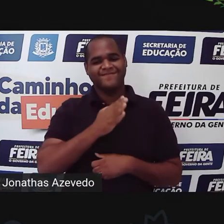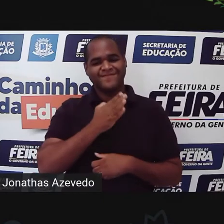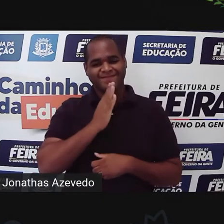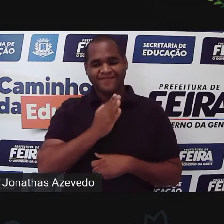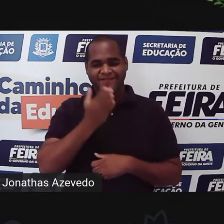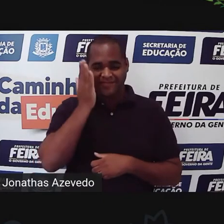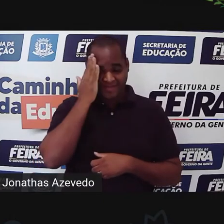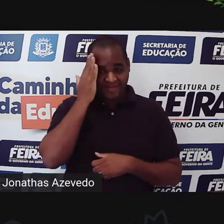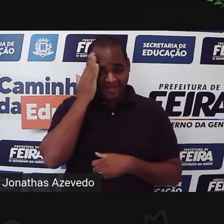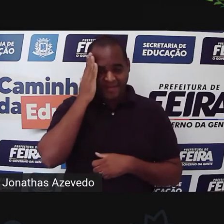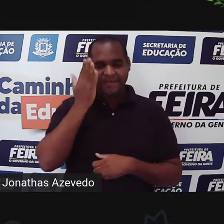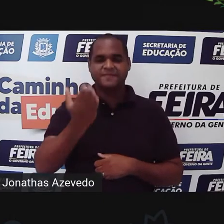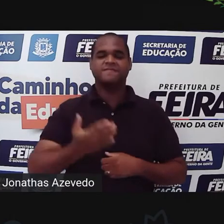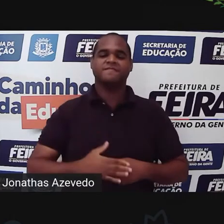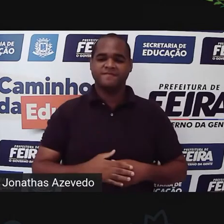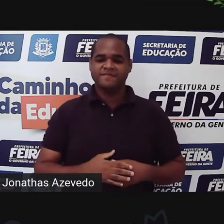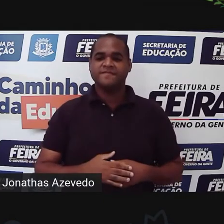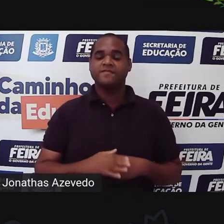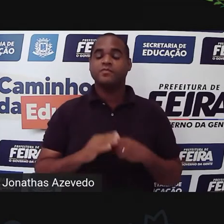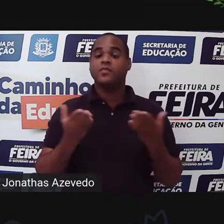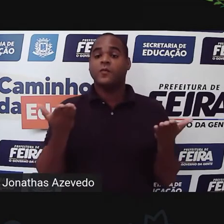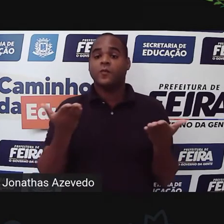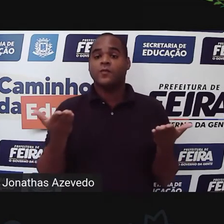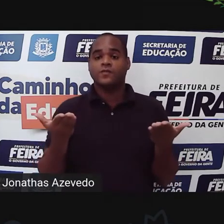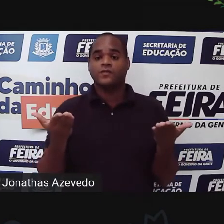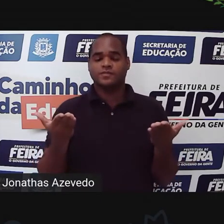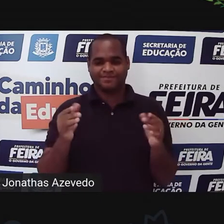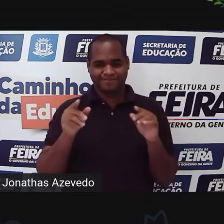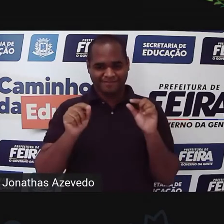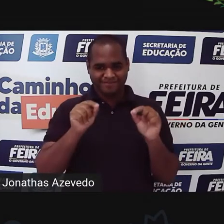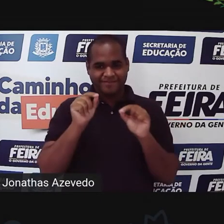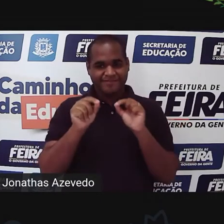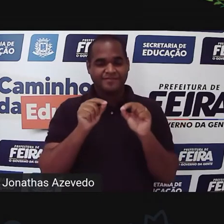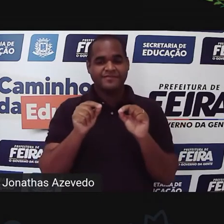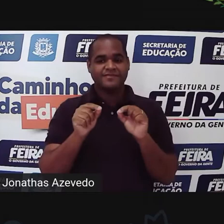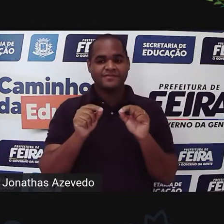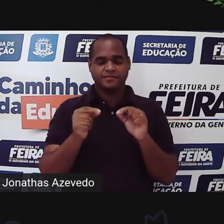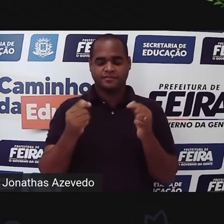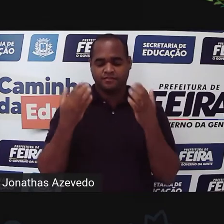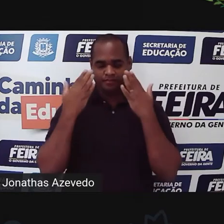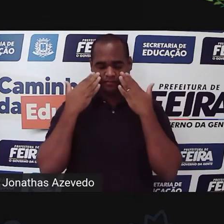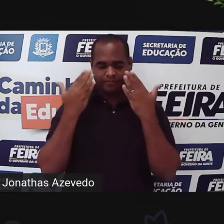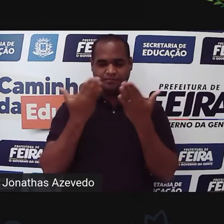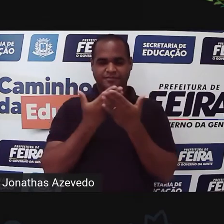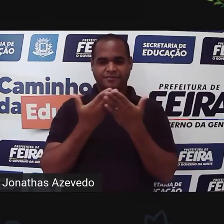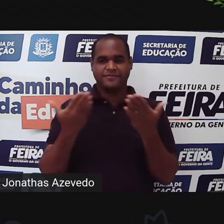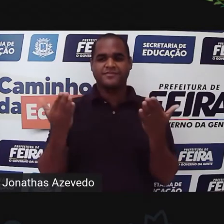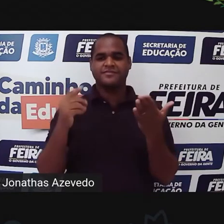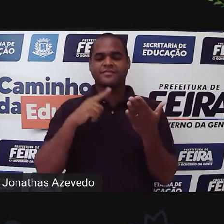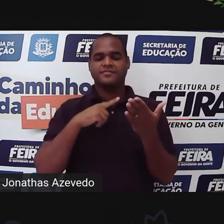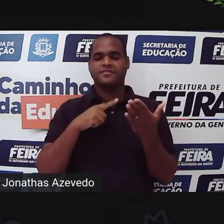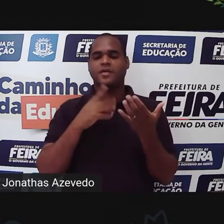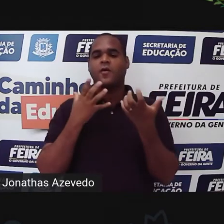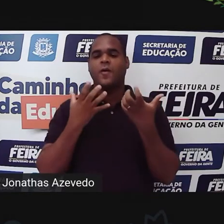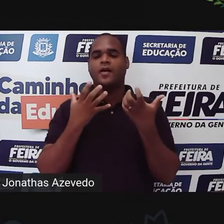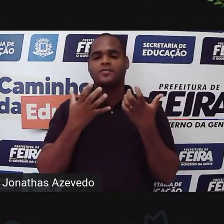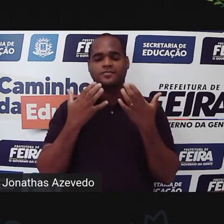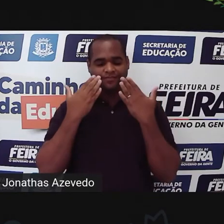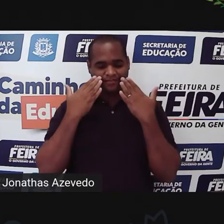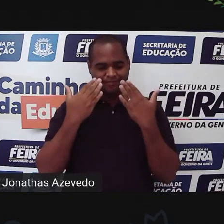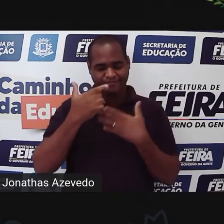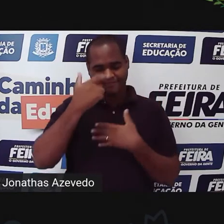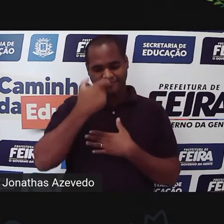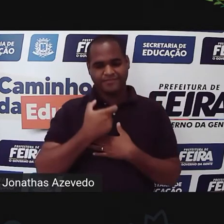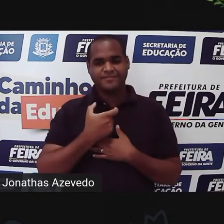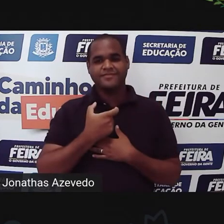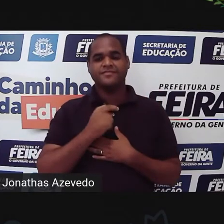conhecem. Hoje, na minha apresentação, quero dizer, identificação, quero dizer que